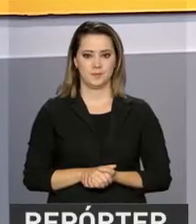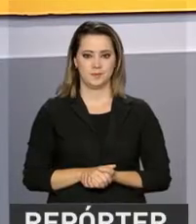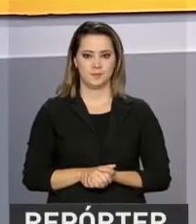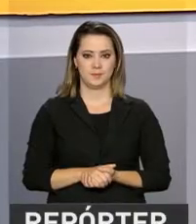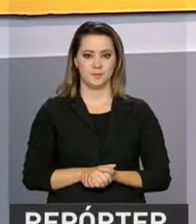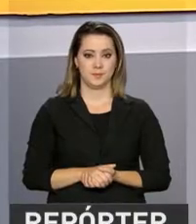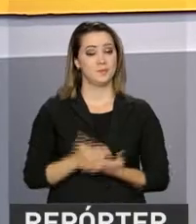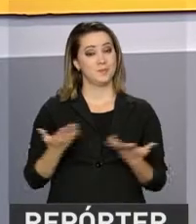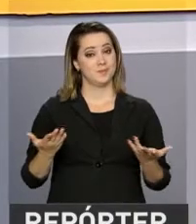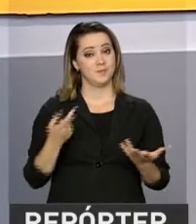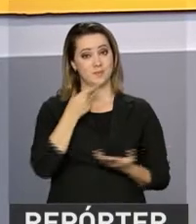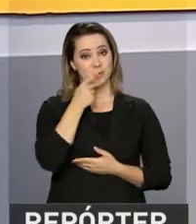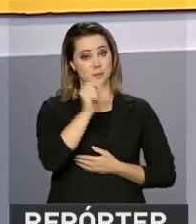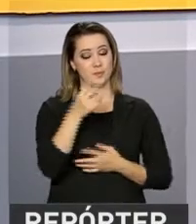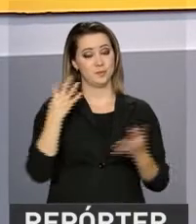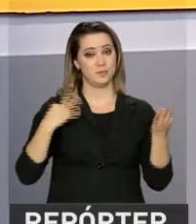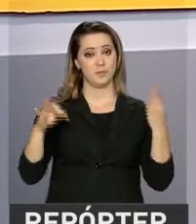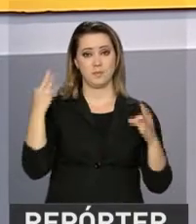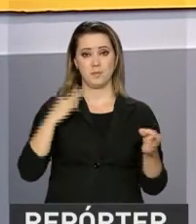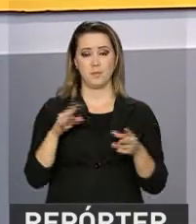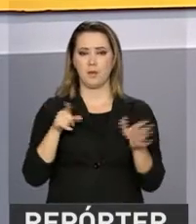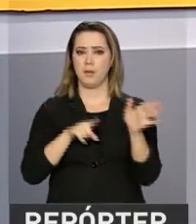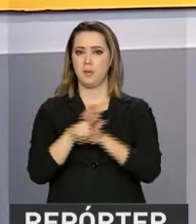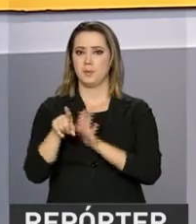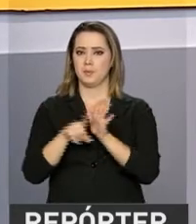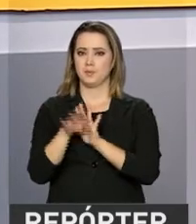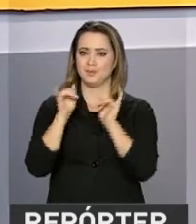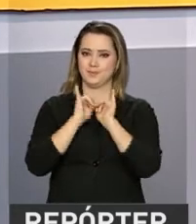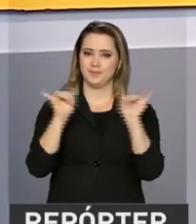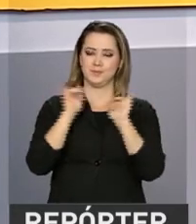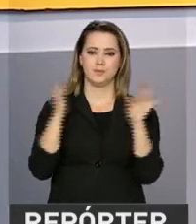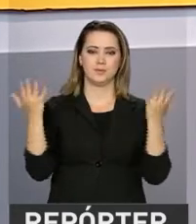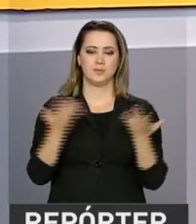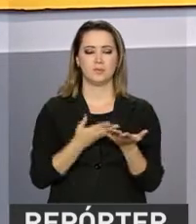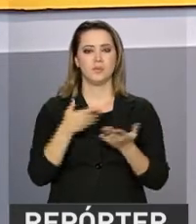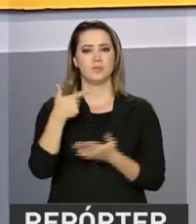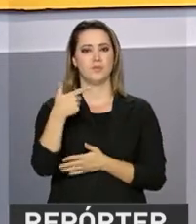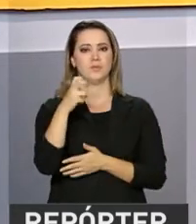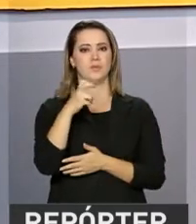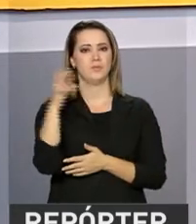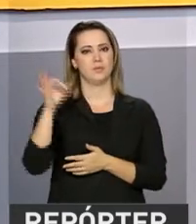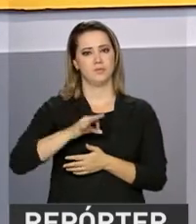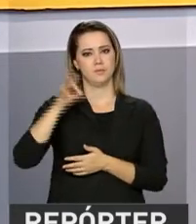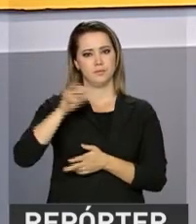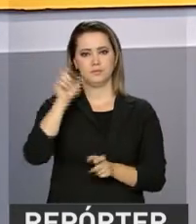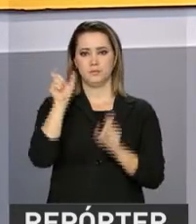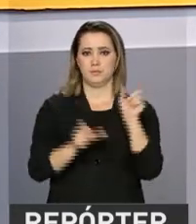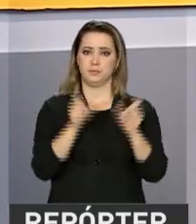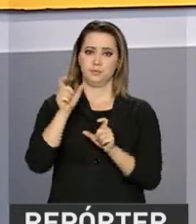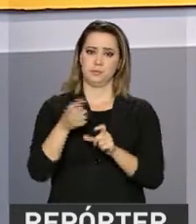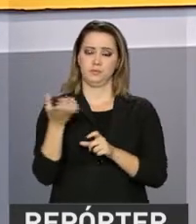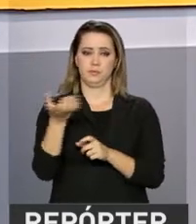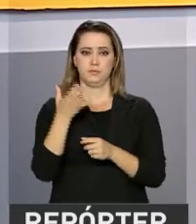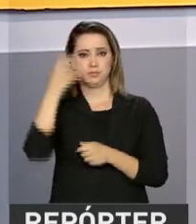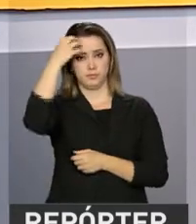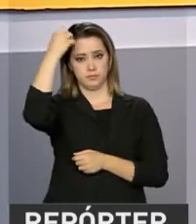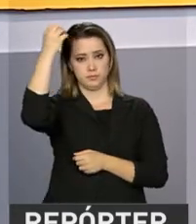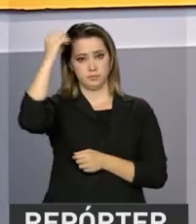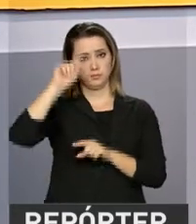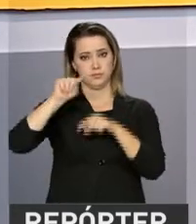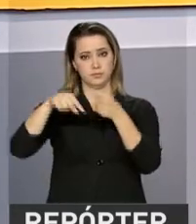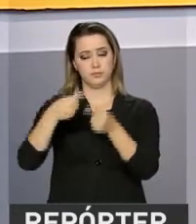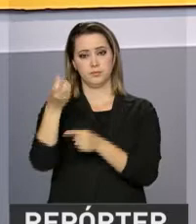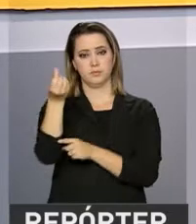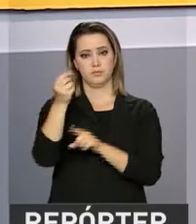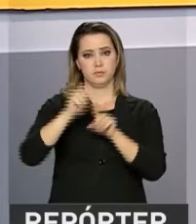E ainda sobre turismo, pesquisa divulgada hoje mostra que cerca de 25% dos brasileiros pretendem viajar